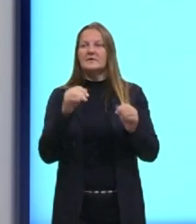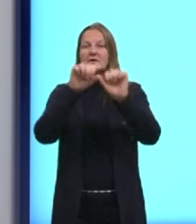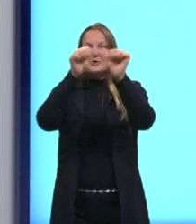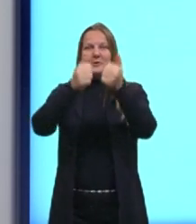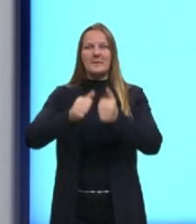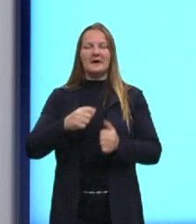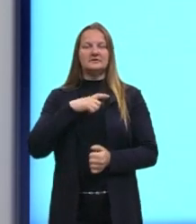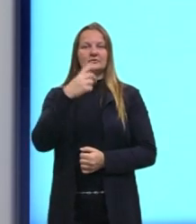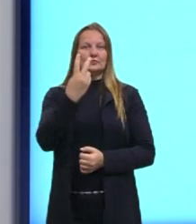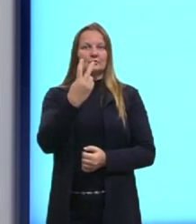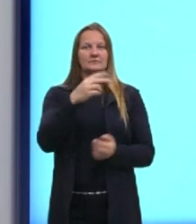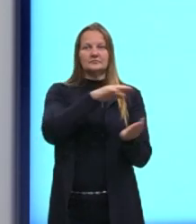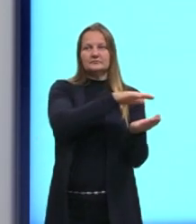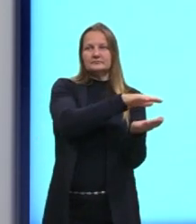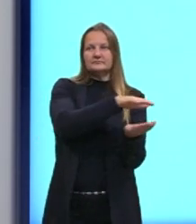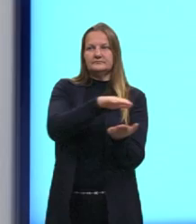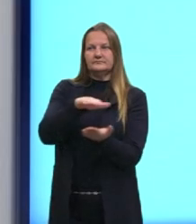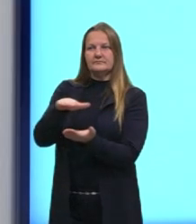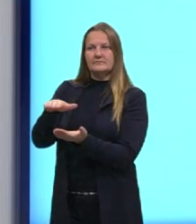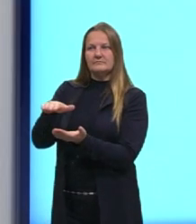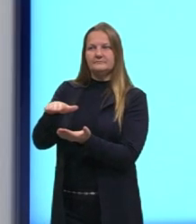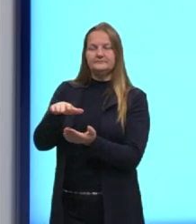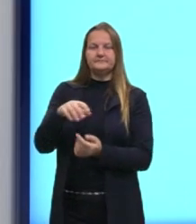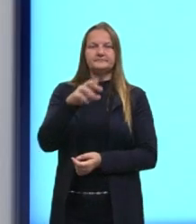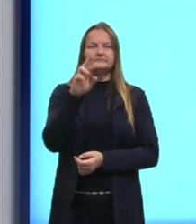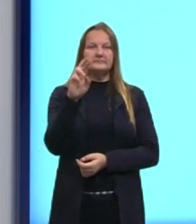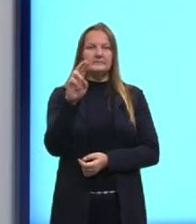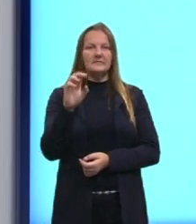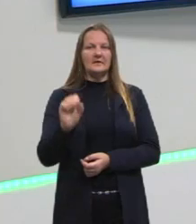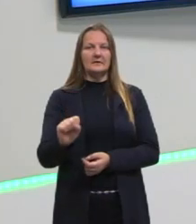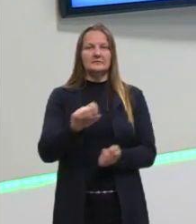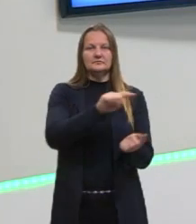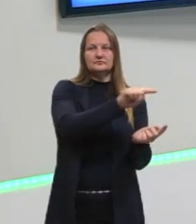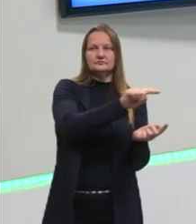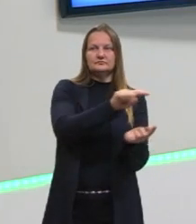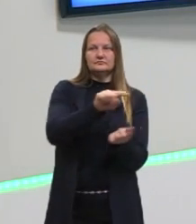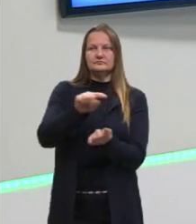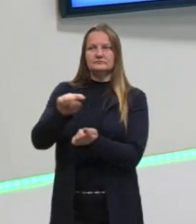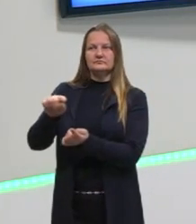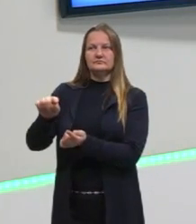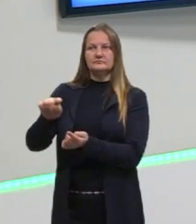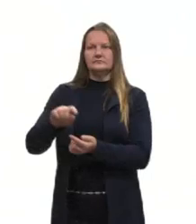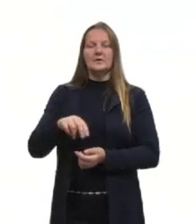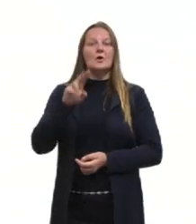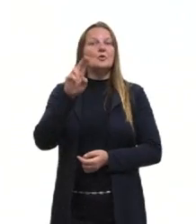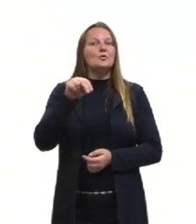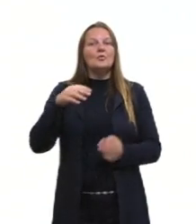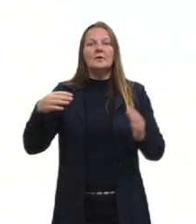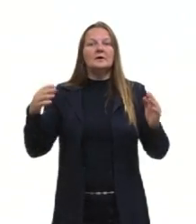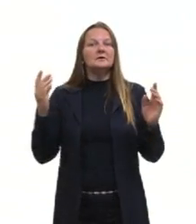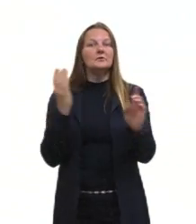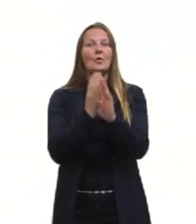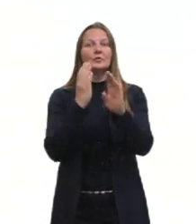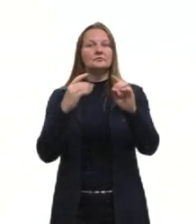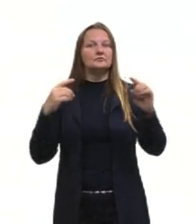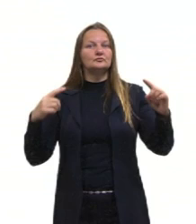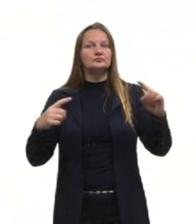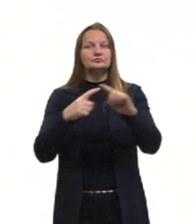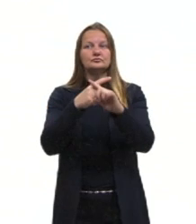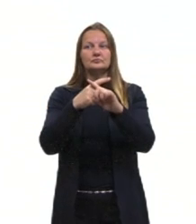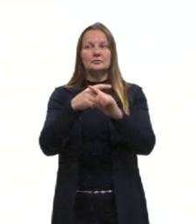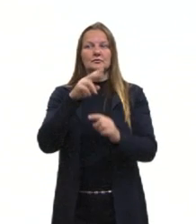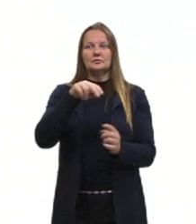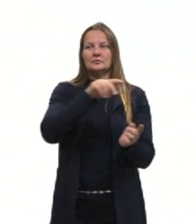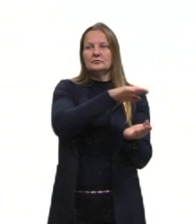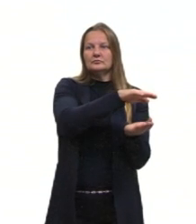nós temos duas retas, a reta R e a reta S, que são retas que nunca se cruzam, né? Então, são chamadas de